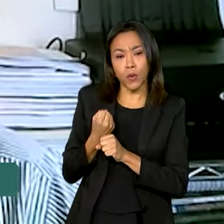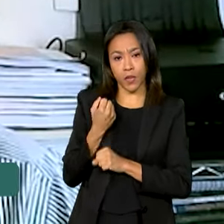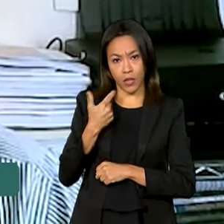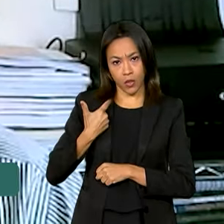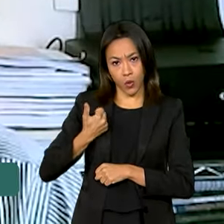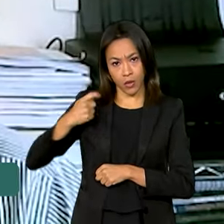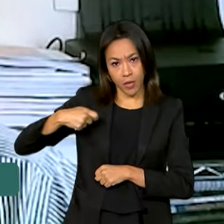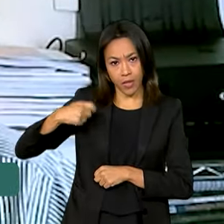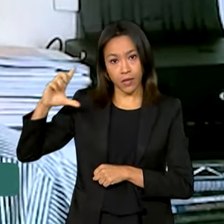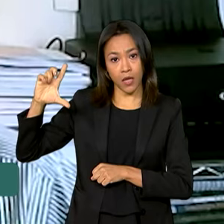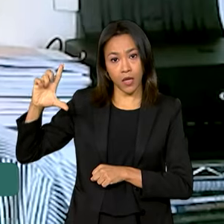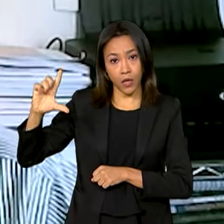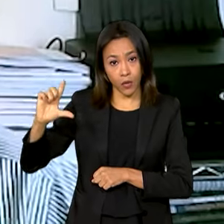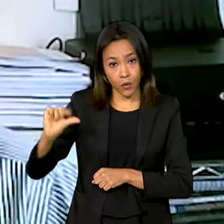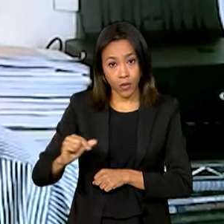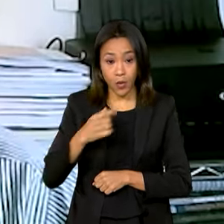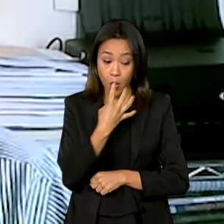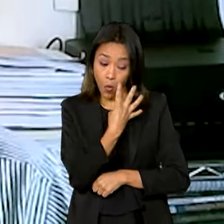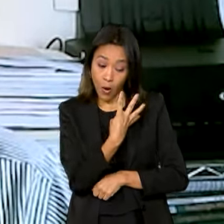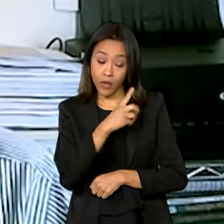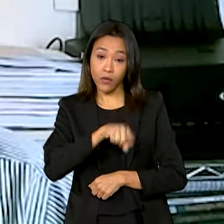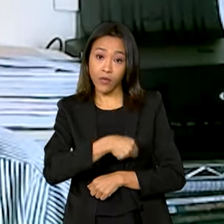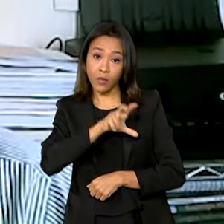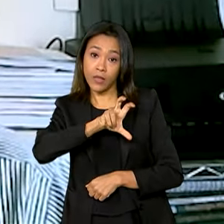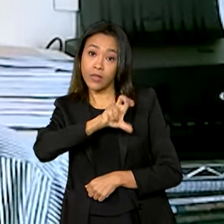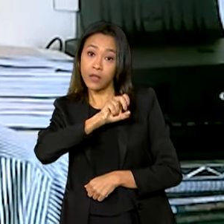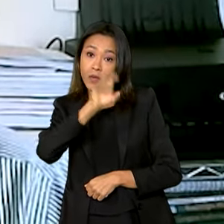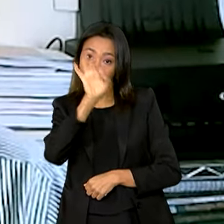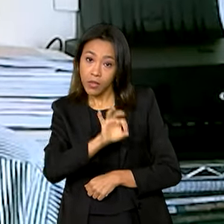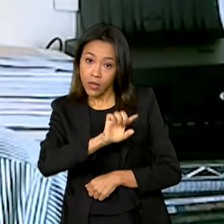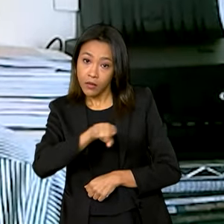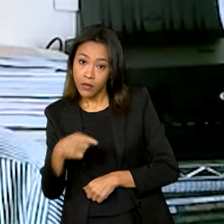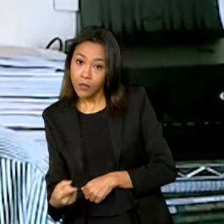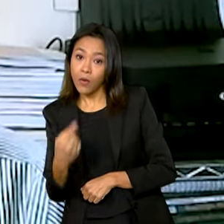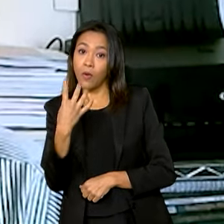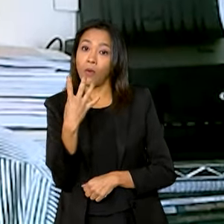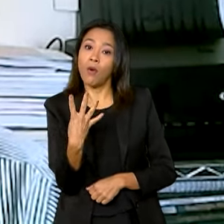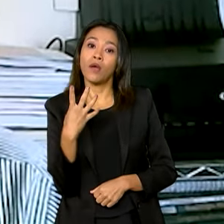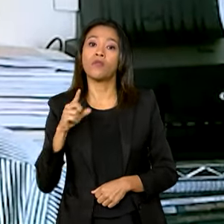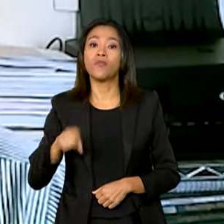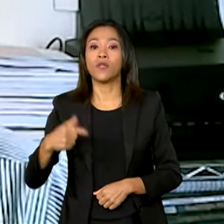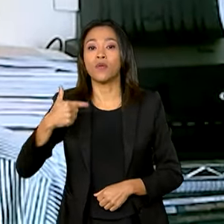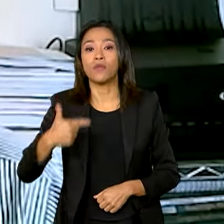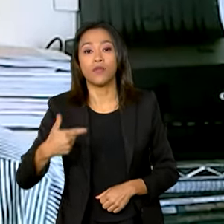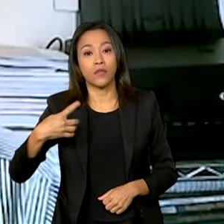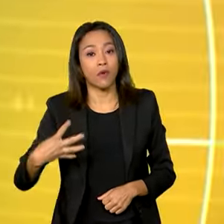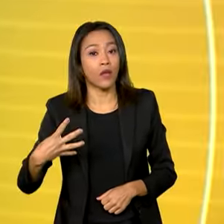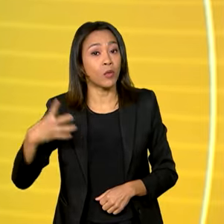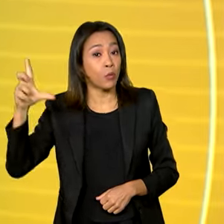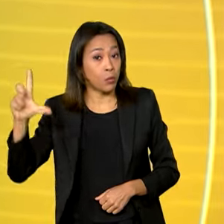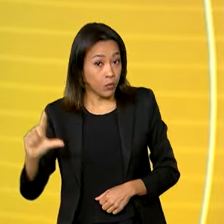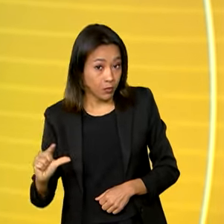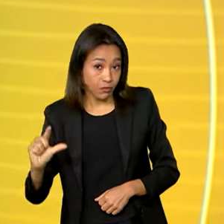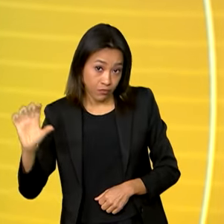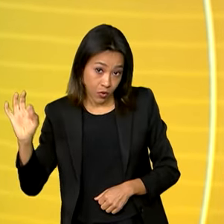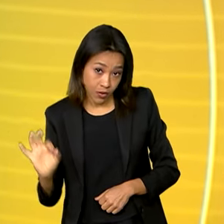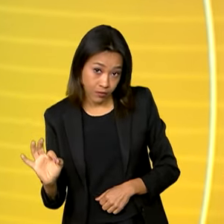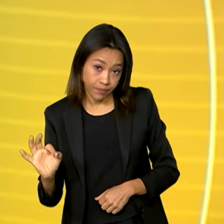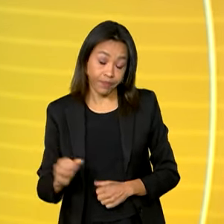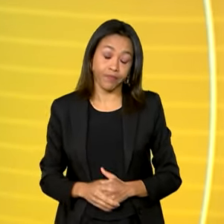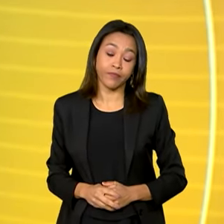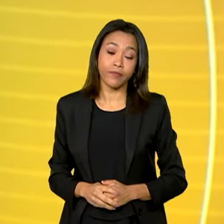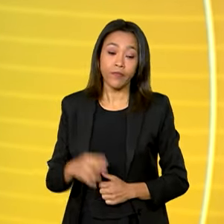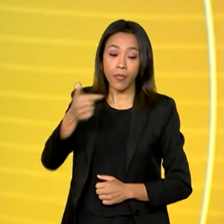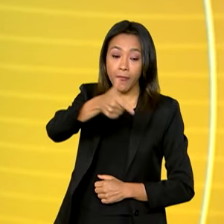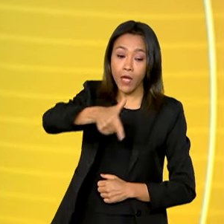desacelerou de 4,50% para 4,24%. E outro